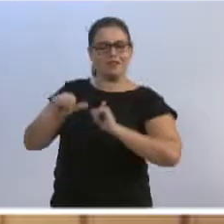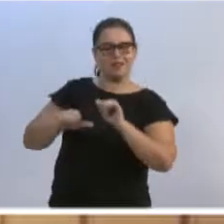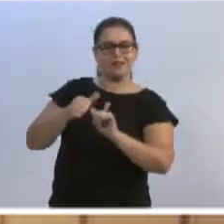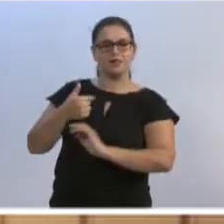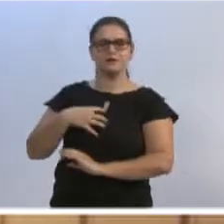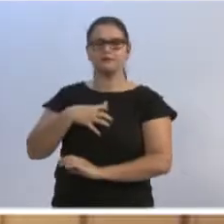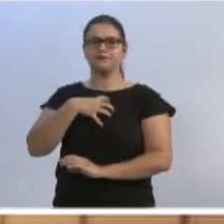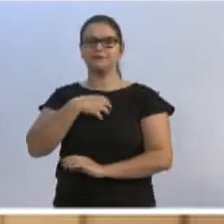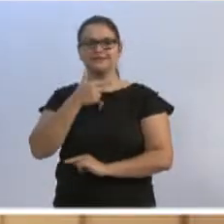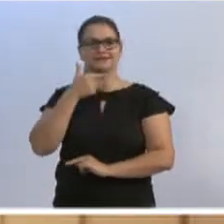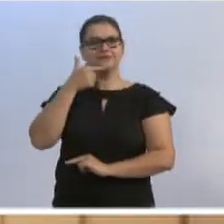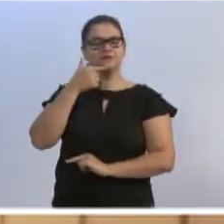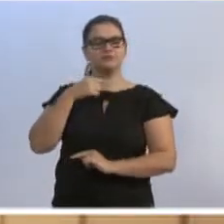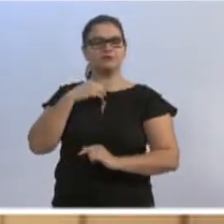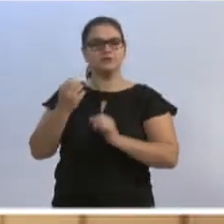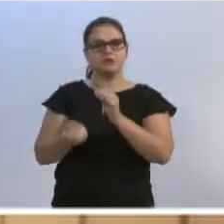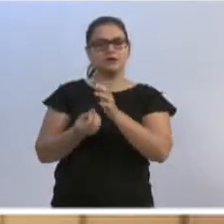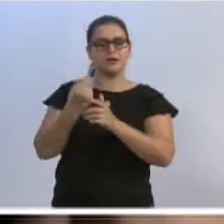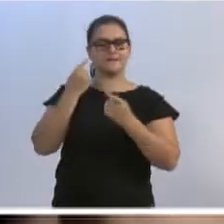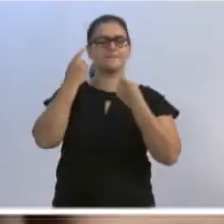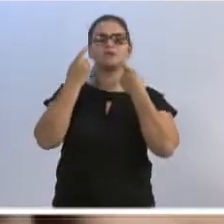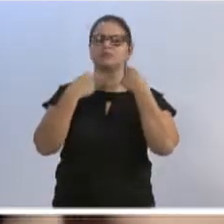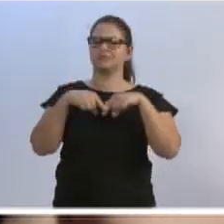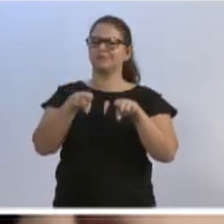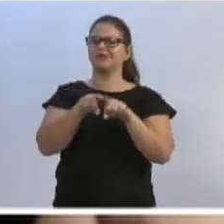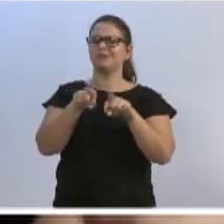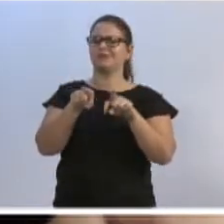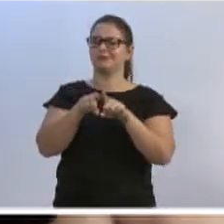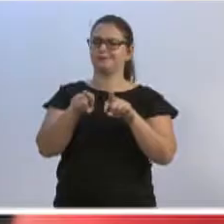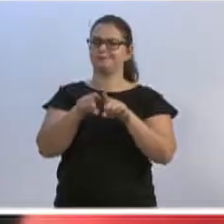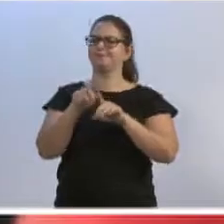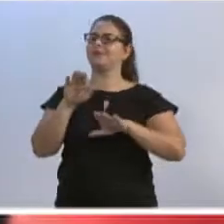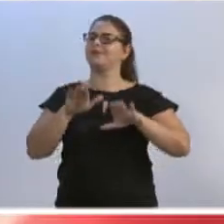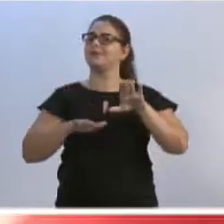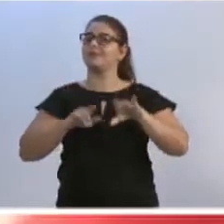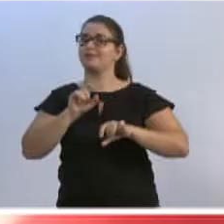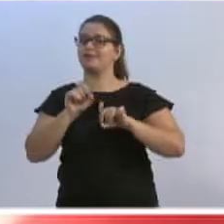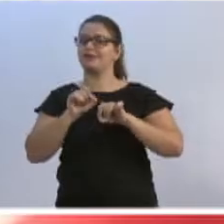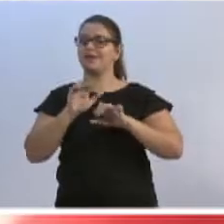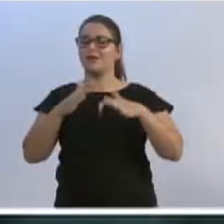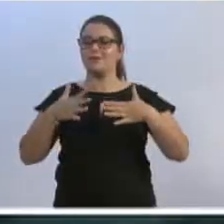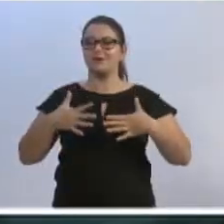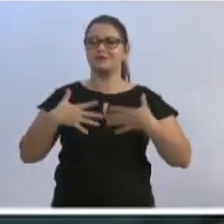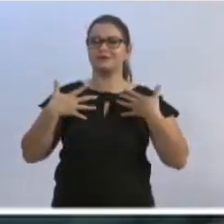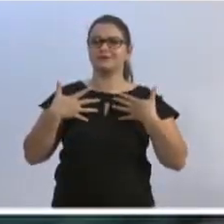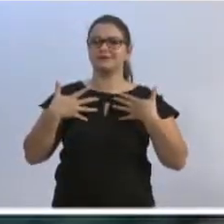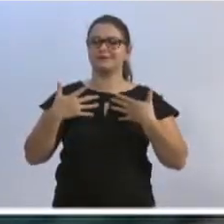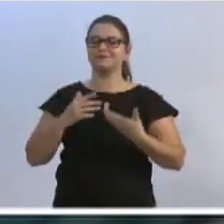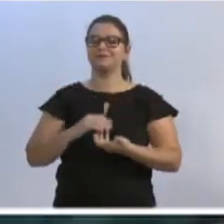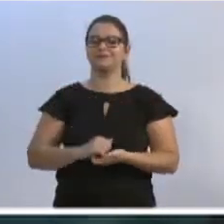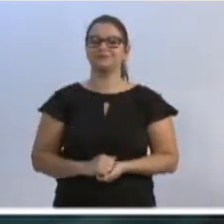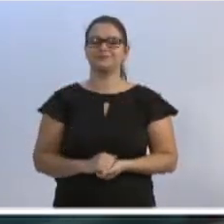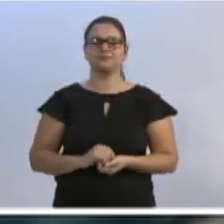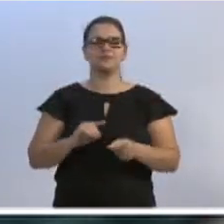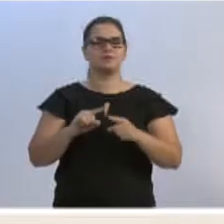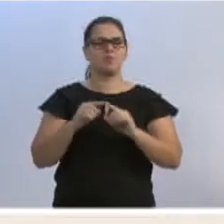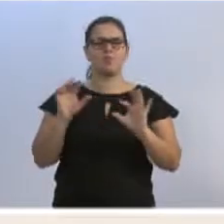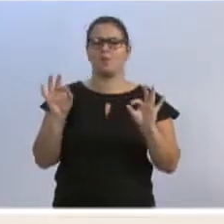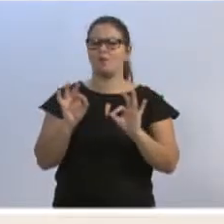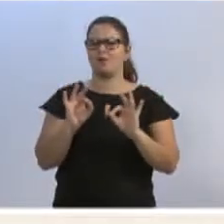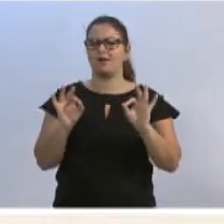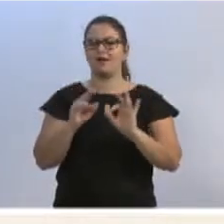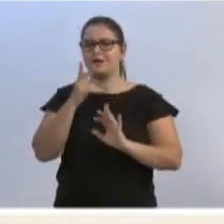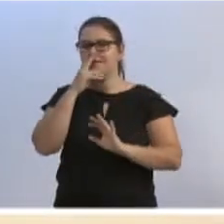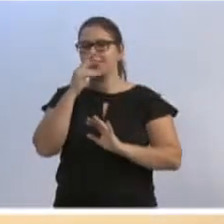humor, criei algumas preocupações, e talvez até algumas rugas. Mas nada que tenha